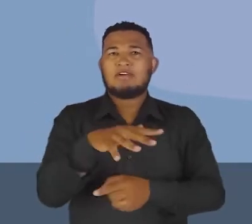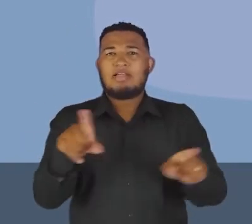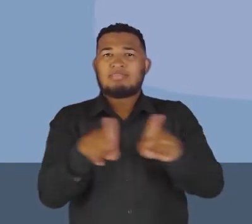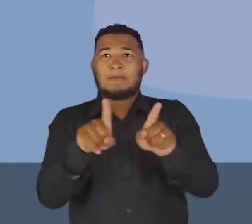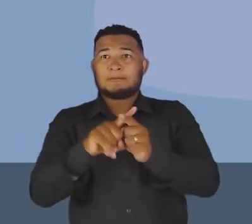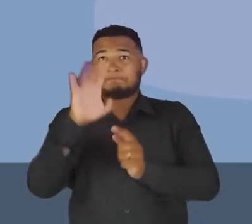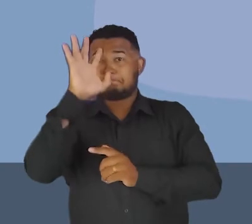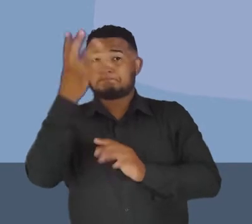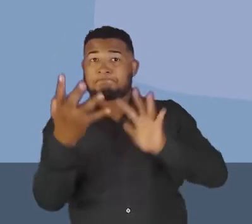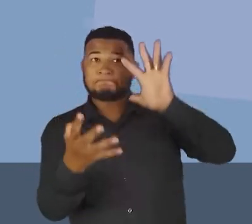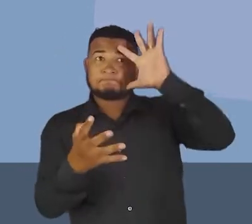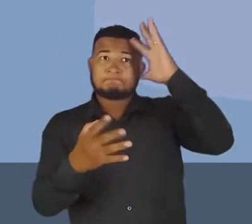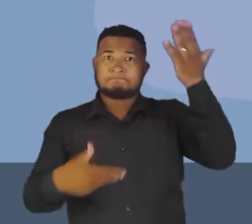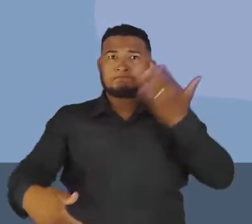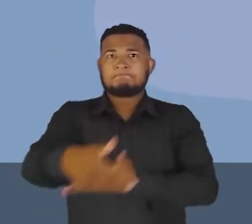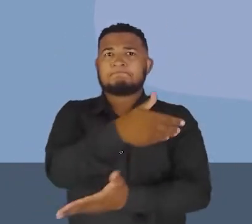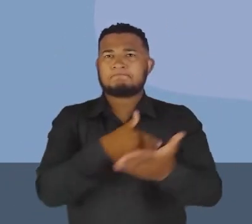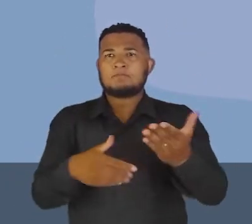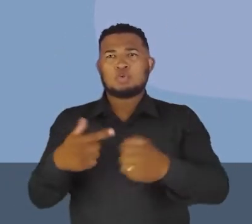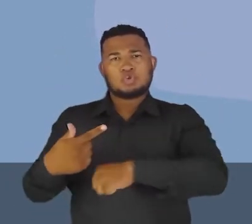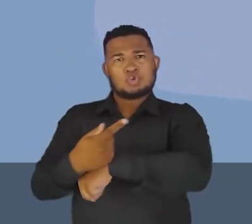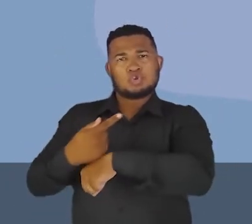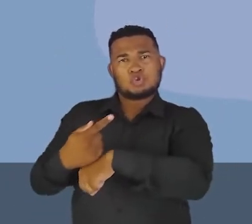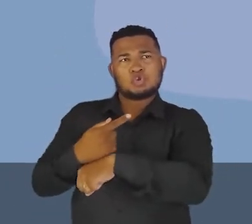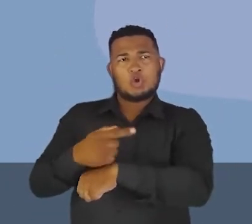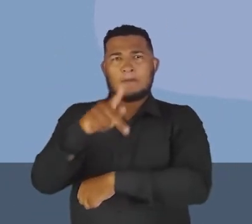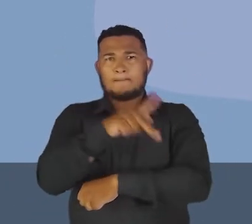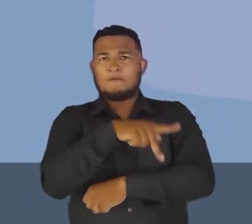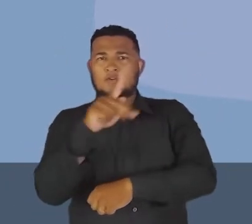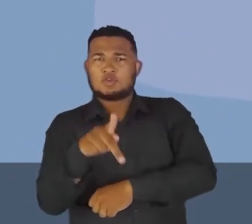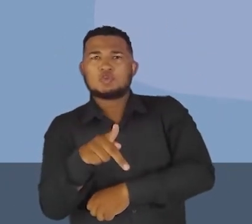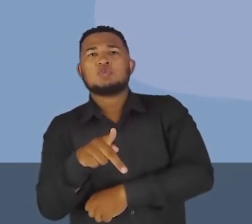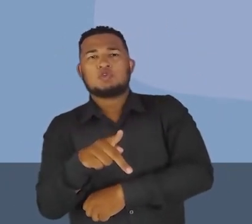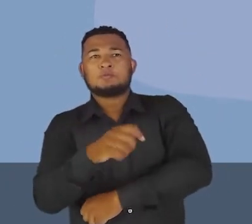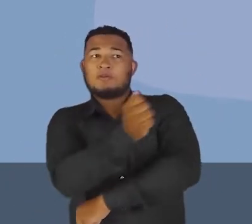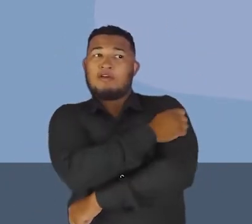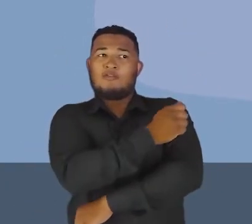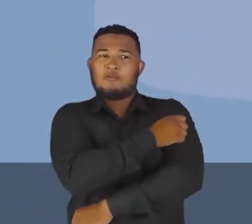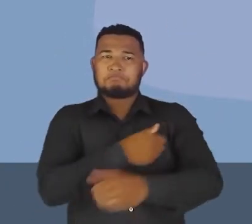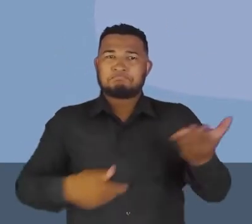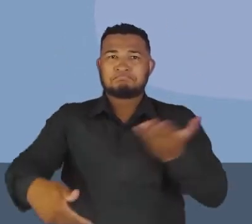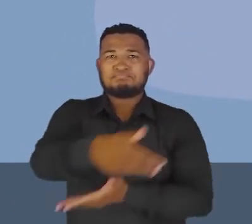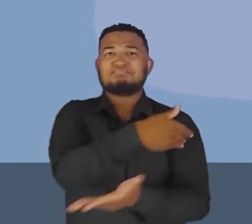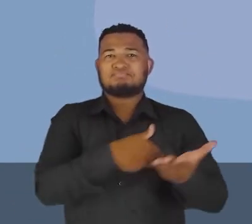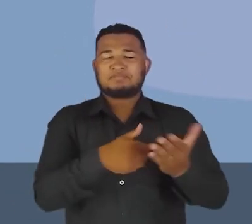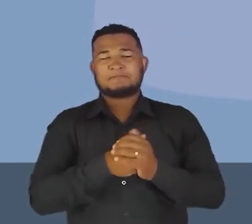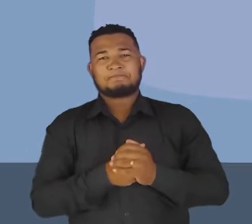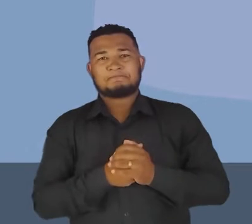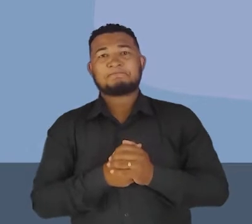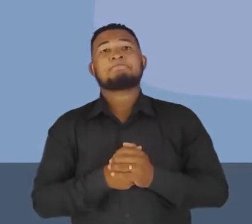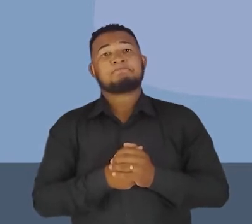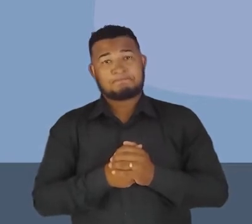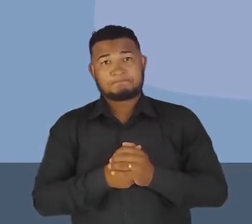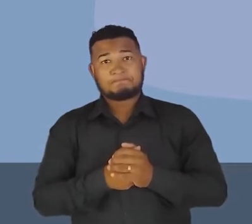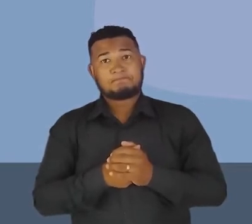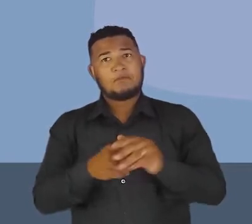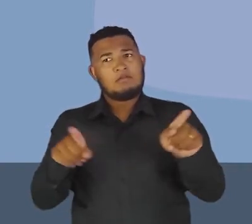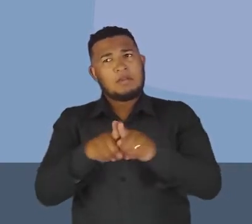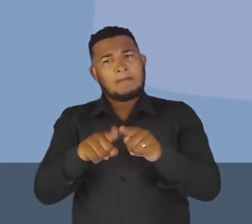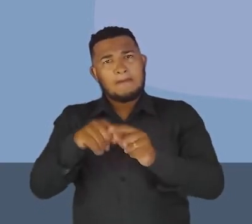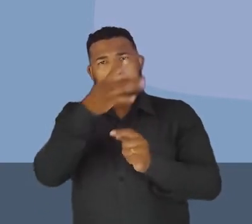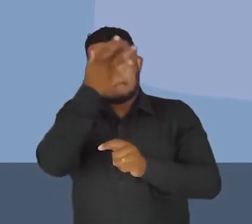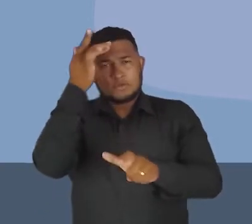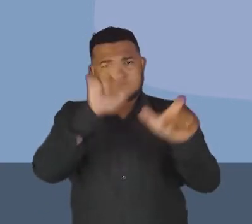de decisões compartilhadas entre gestores, professores e estudantes, tá? Os participos, então, eles terão a possibilidade de